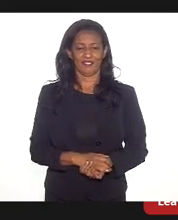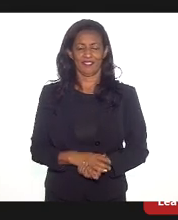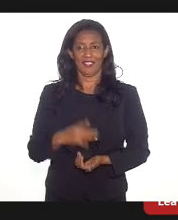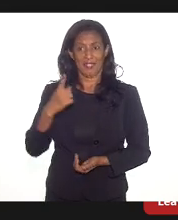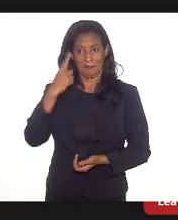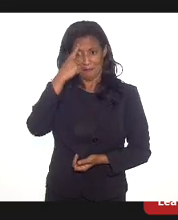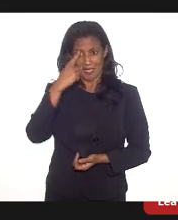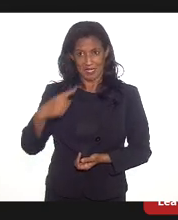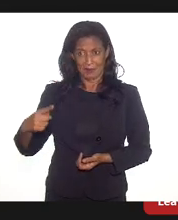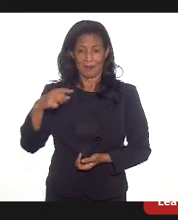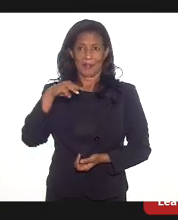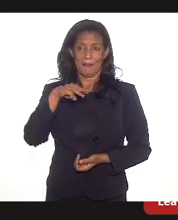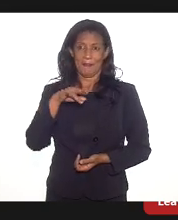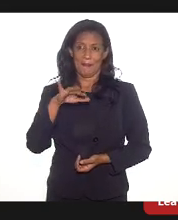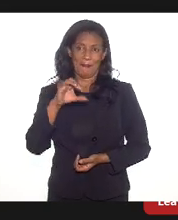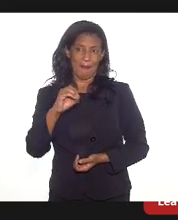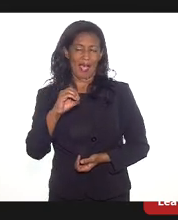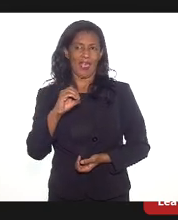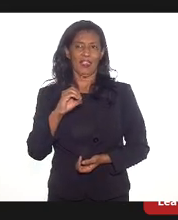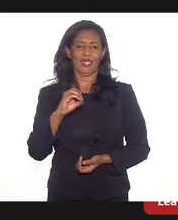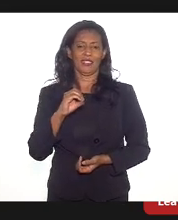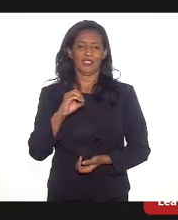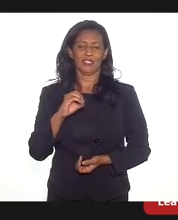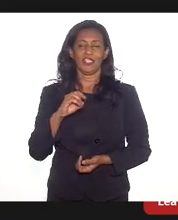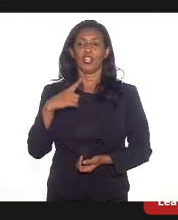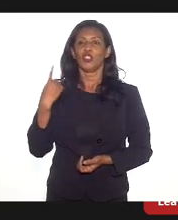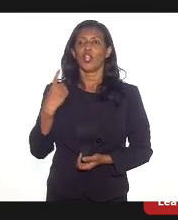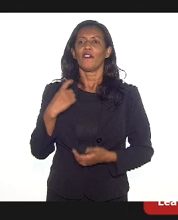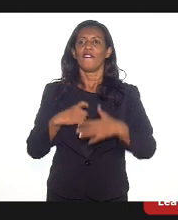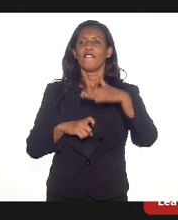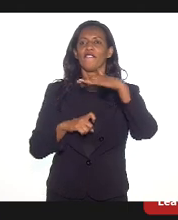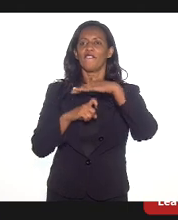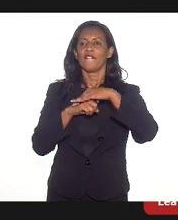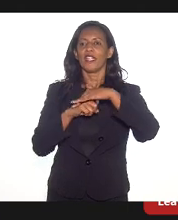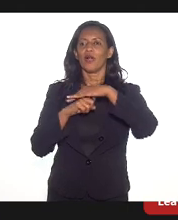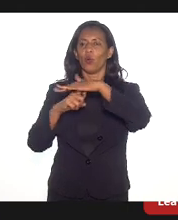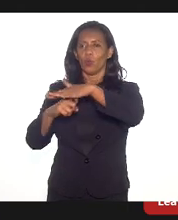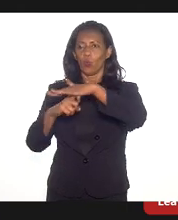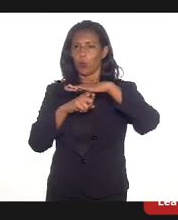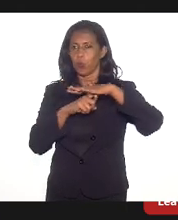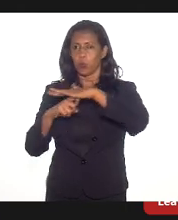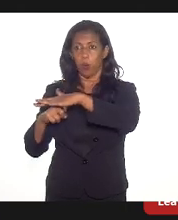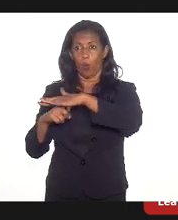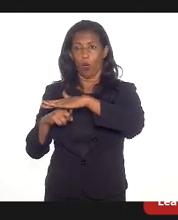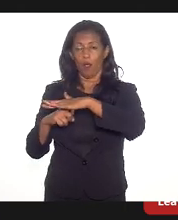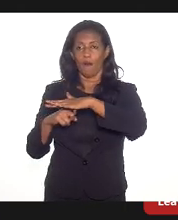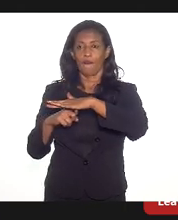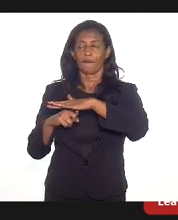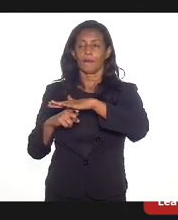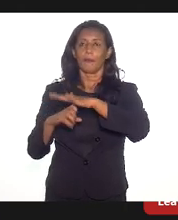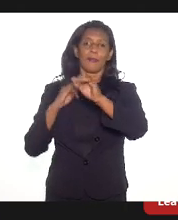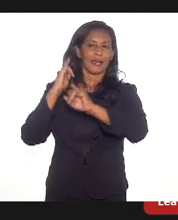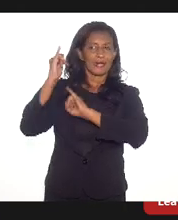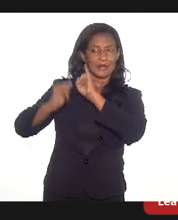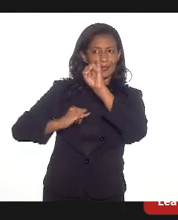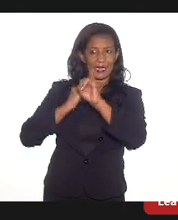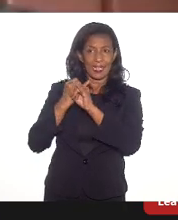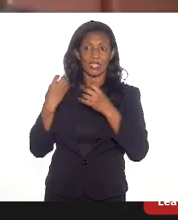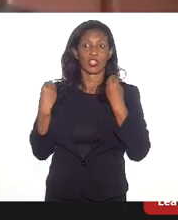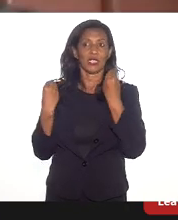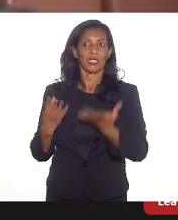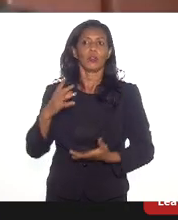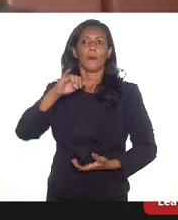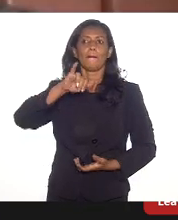semana, por exemplo, de maio, nós fizemos aqui um primeiro feirão virtual oferecendo cerca de mil empregos para as